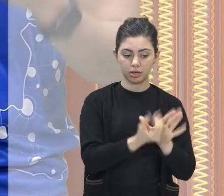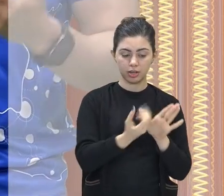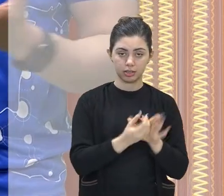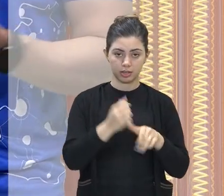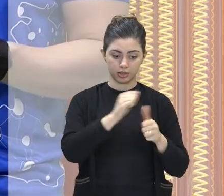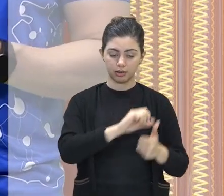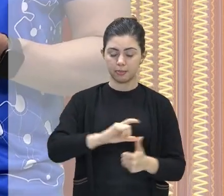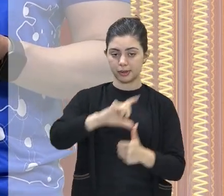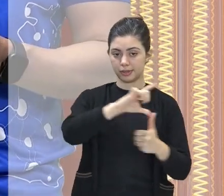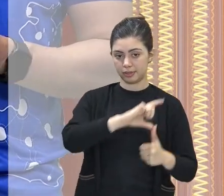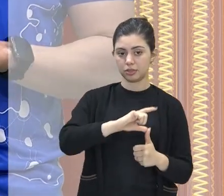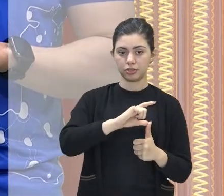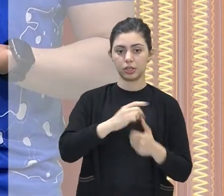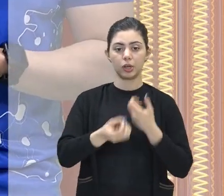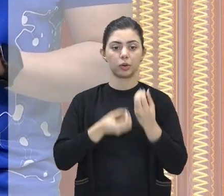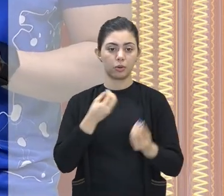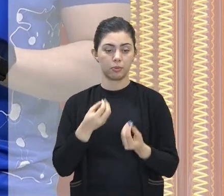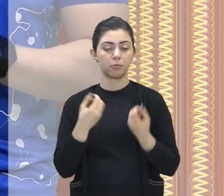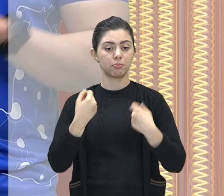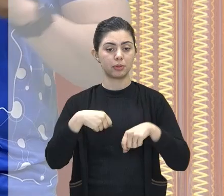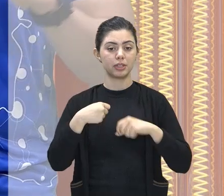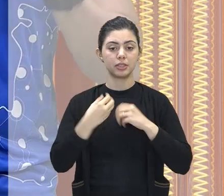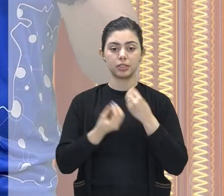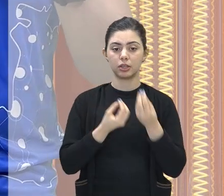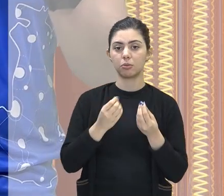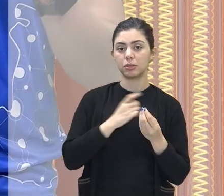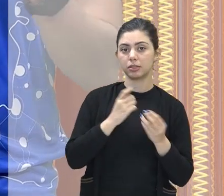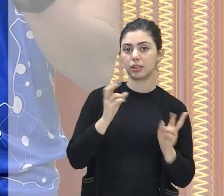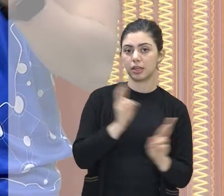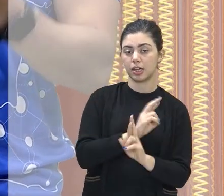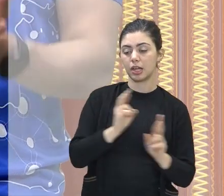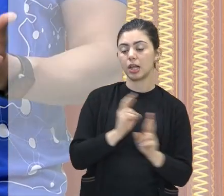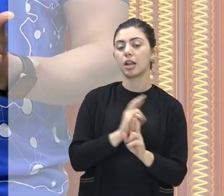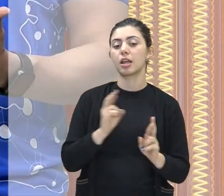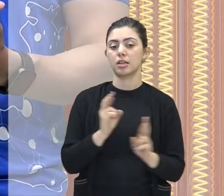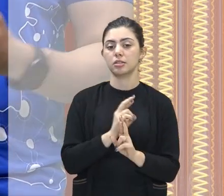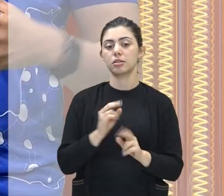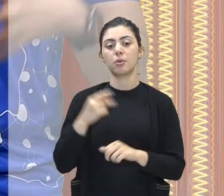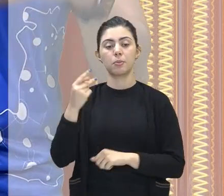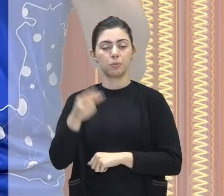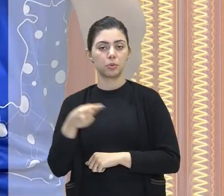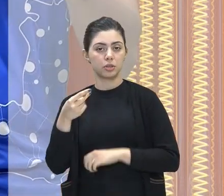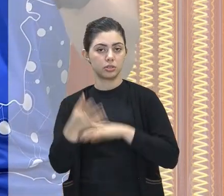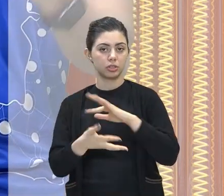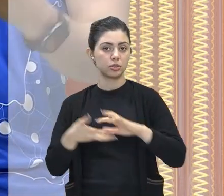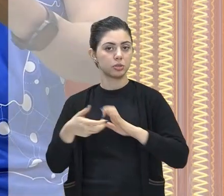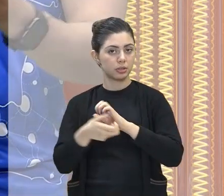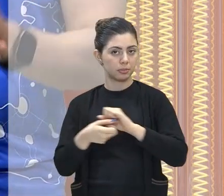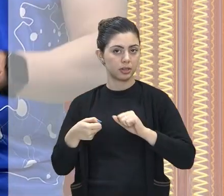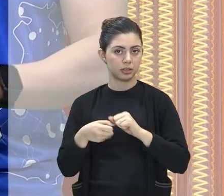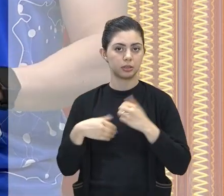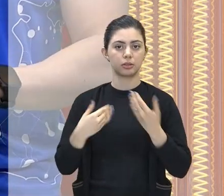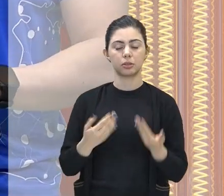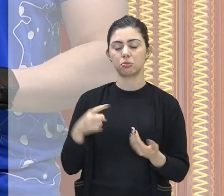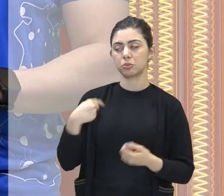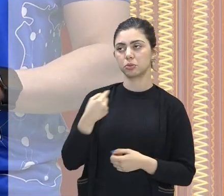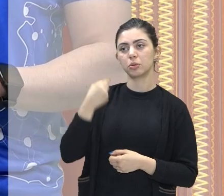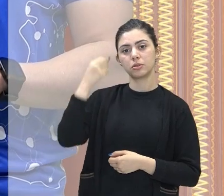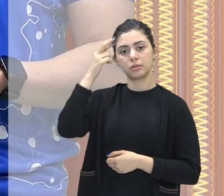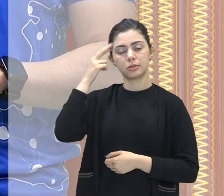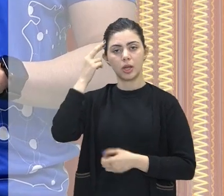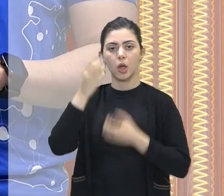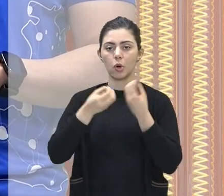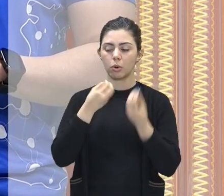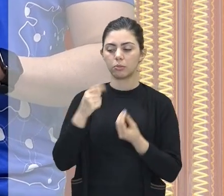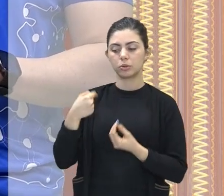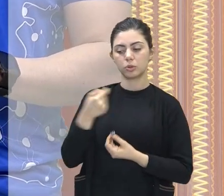precisa, ela deve ser articulada ali com políticas ambientais mais sustentáveis. E nós precisamos repensar a matriz